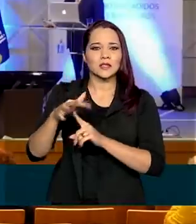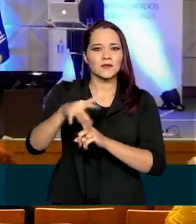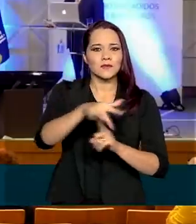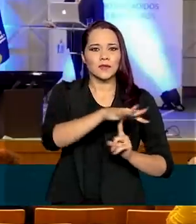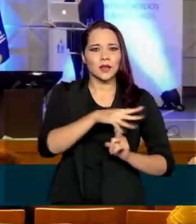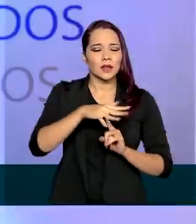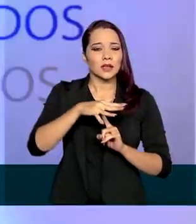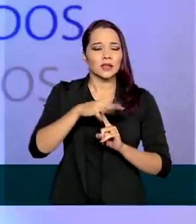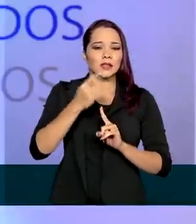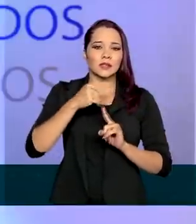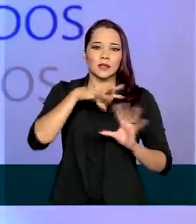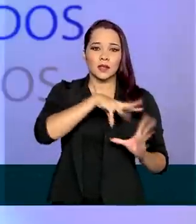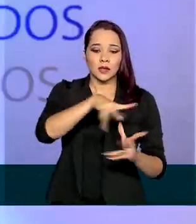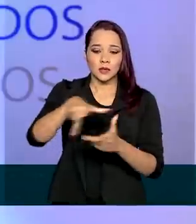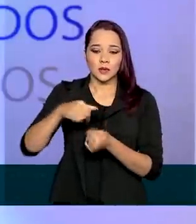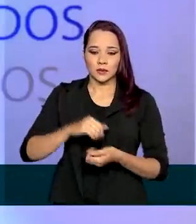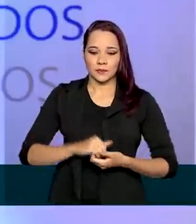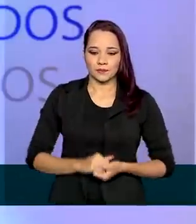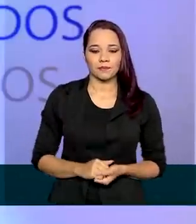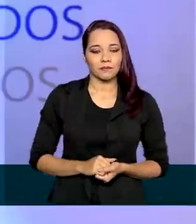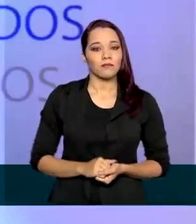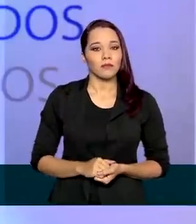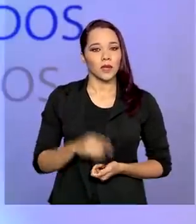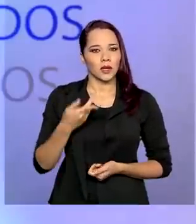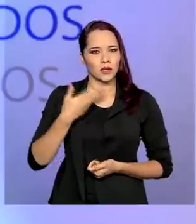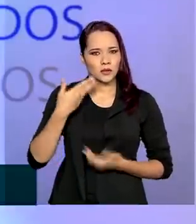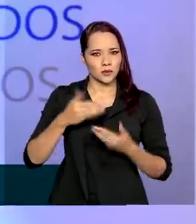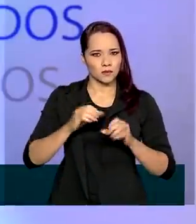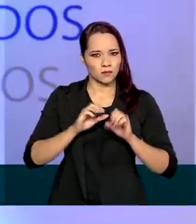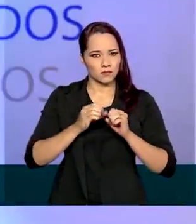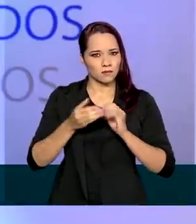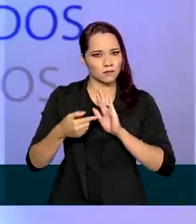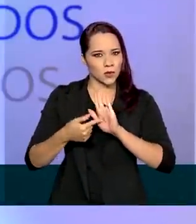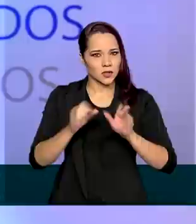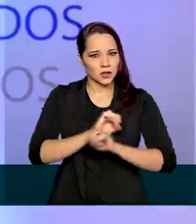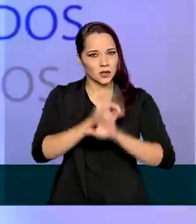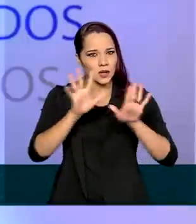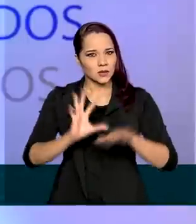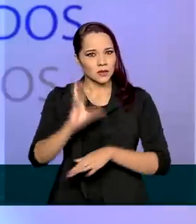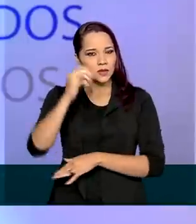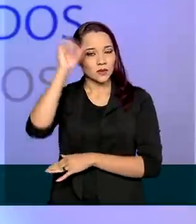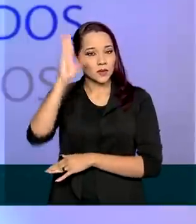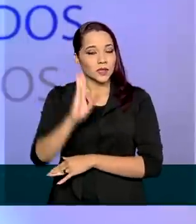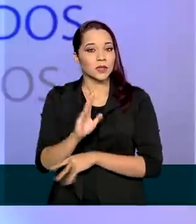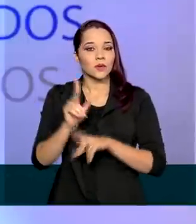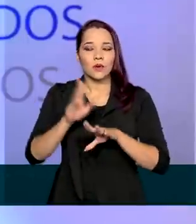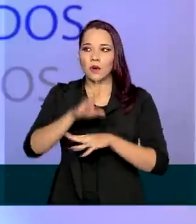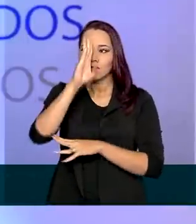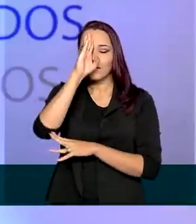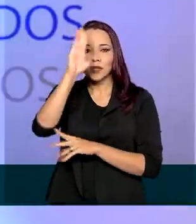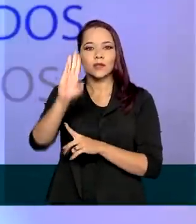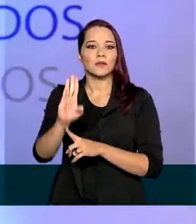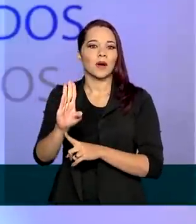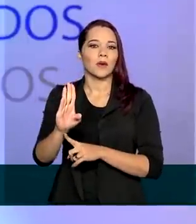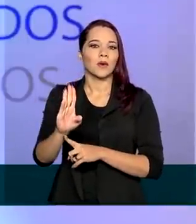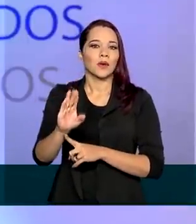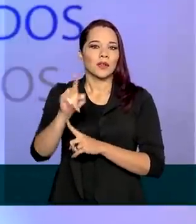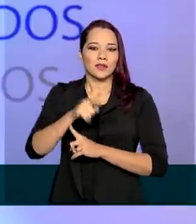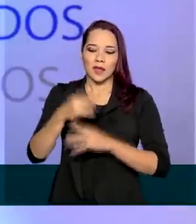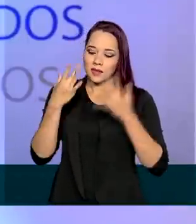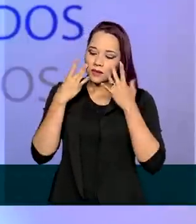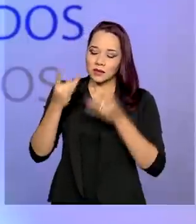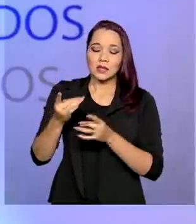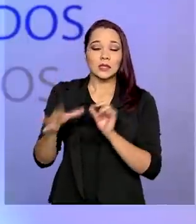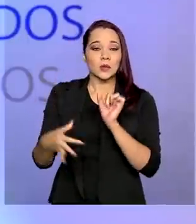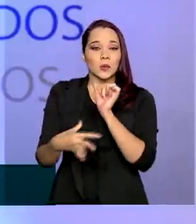internacionais. Isso claramente reforça a situação do país como protagonista no atendimento da segurança